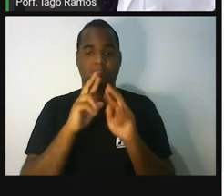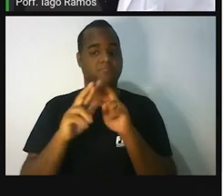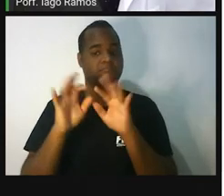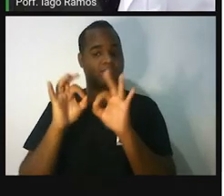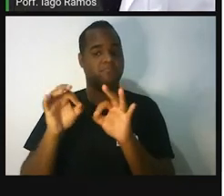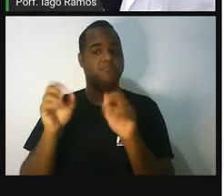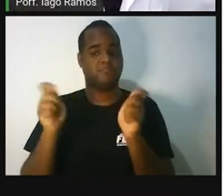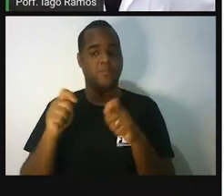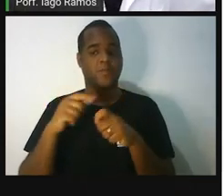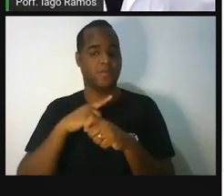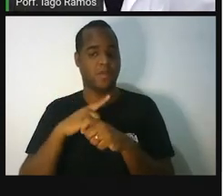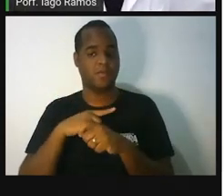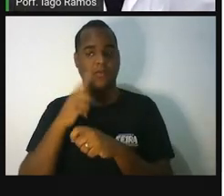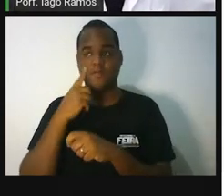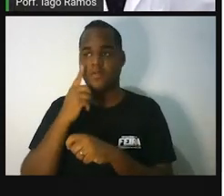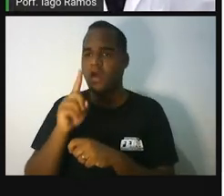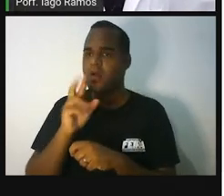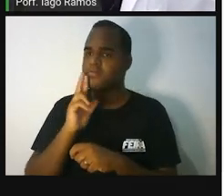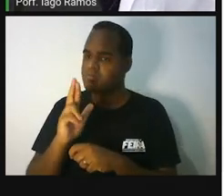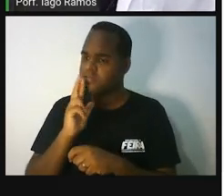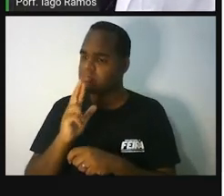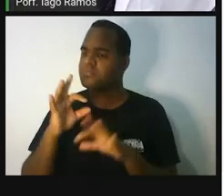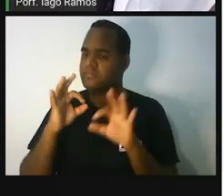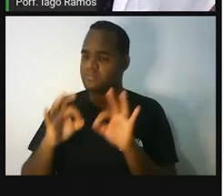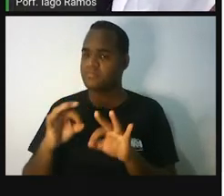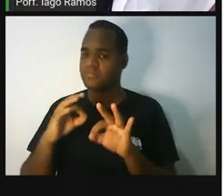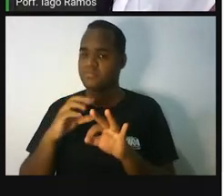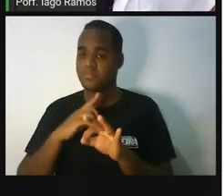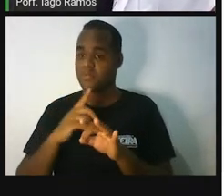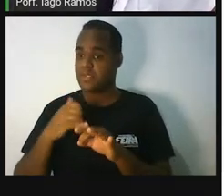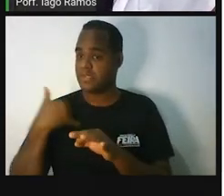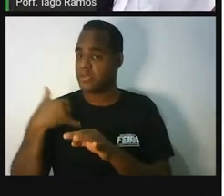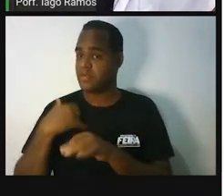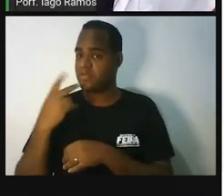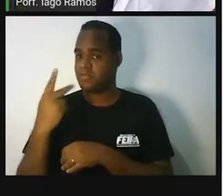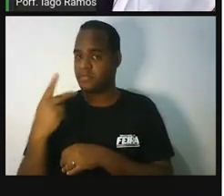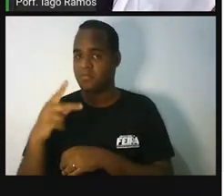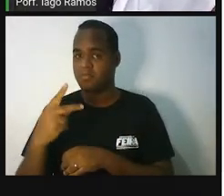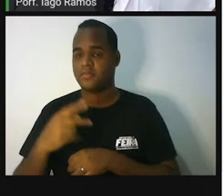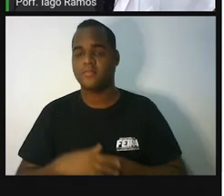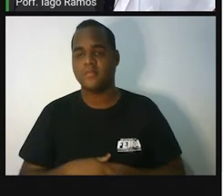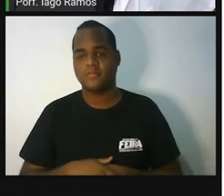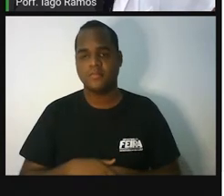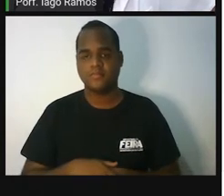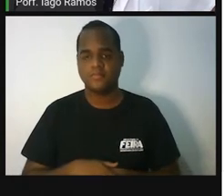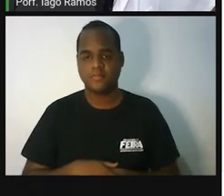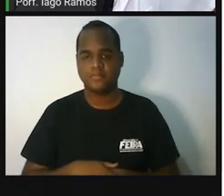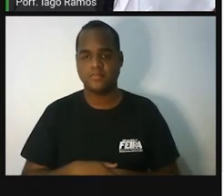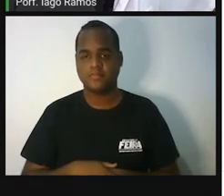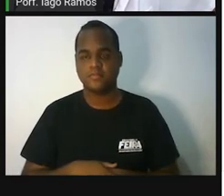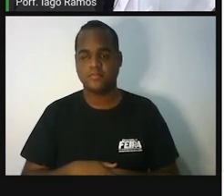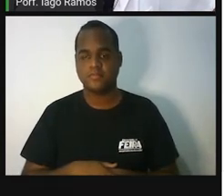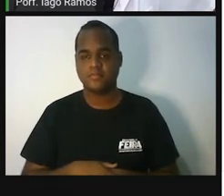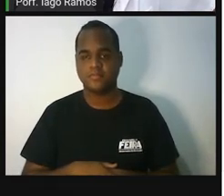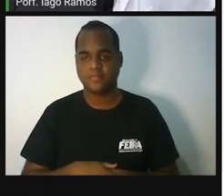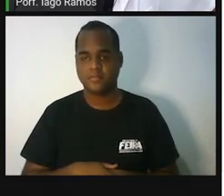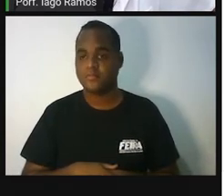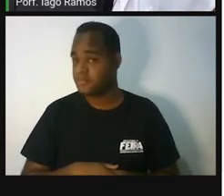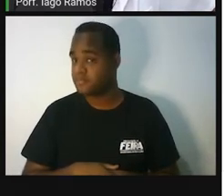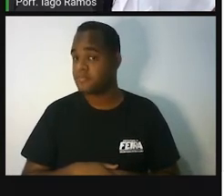resultado. Você vai olhar para resultado e vai dizer a idade da pessoa. Certo? Então, naquele caso ali,